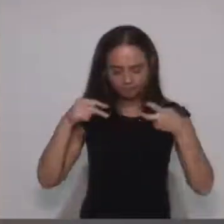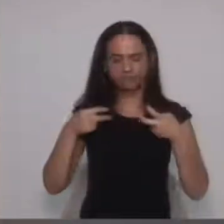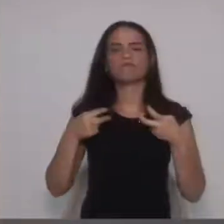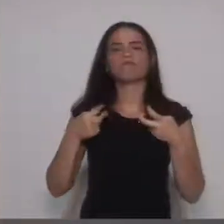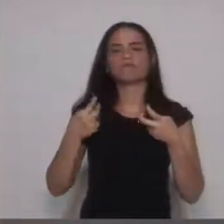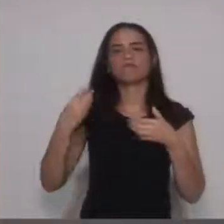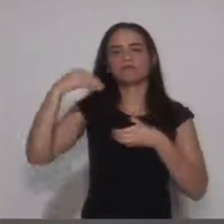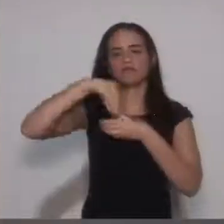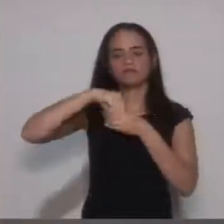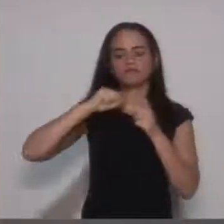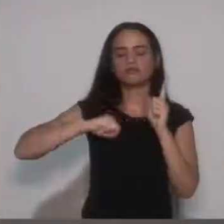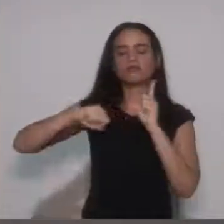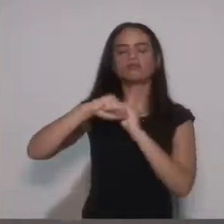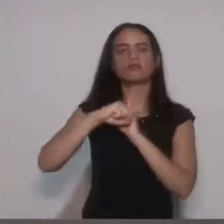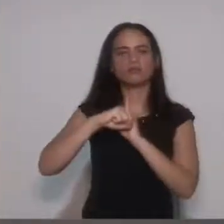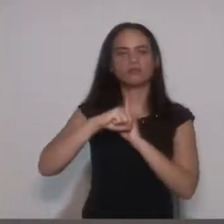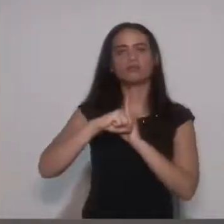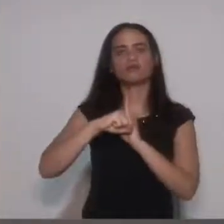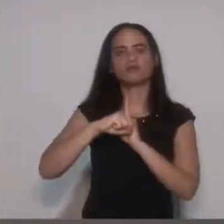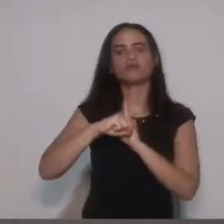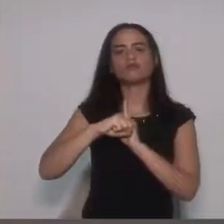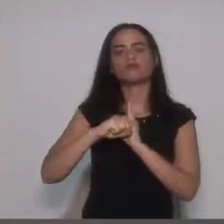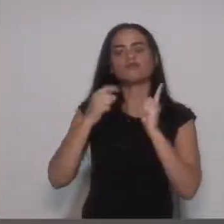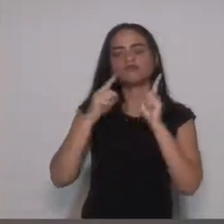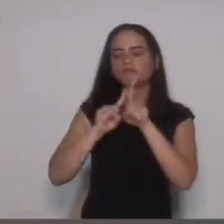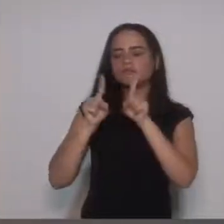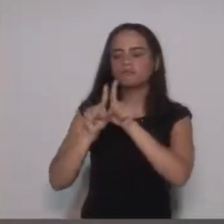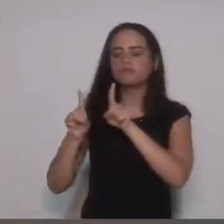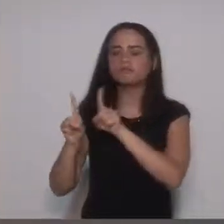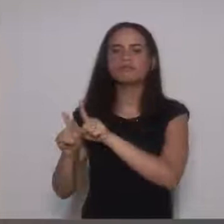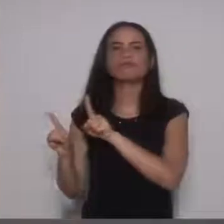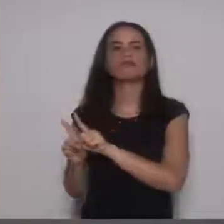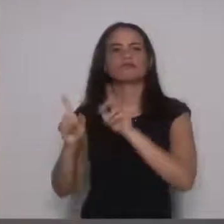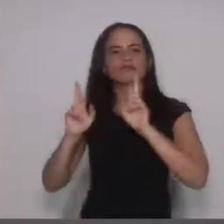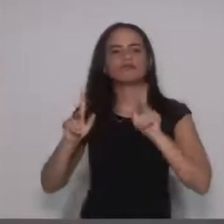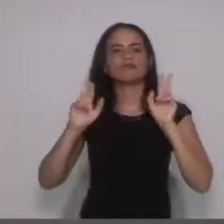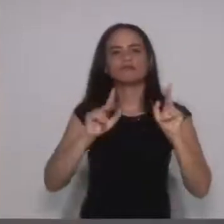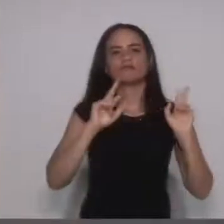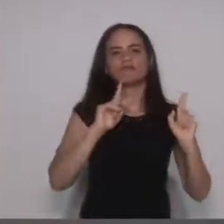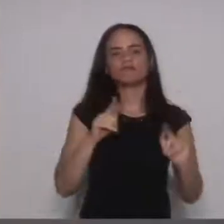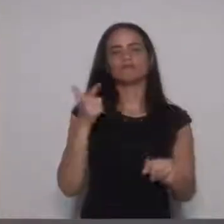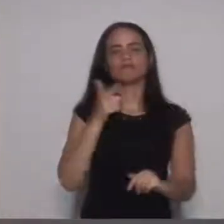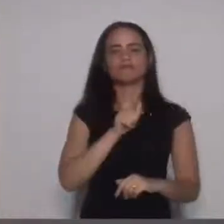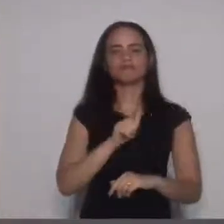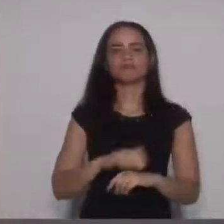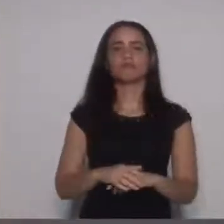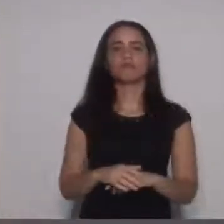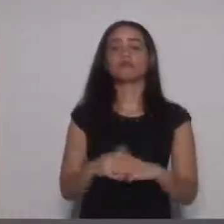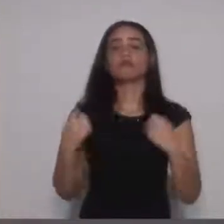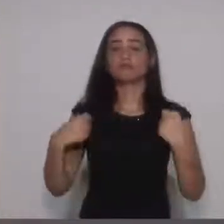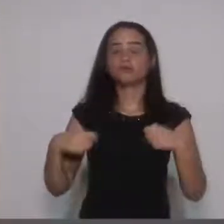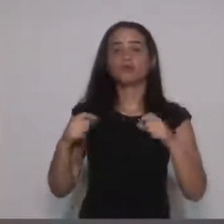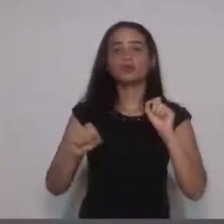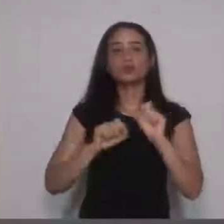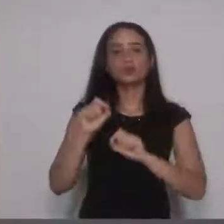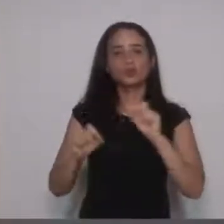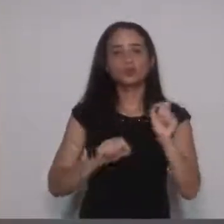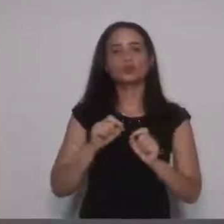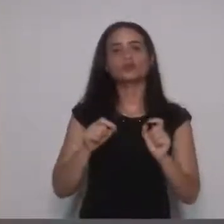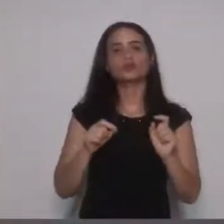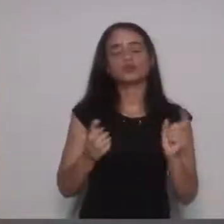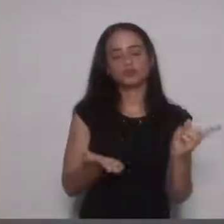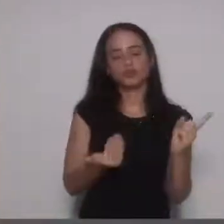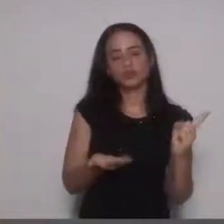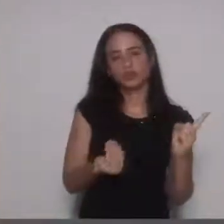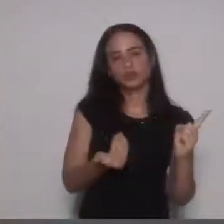da sociedade e criar participações que façam a diferença. Nesse sentido, é preciso criar mecanismos de inserção do jovem na sua